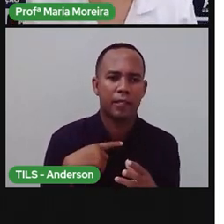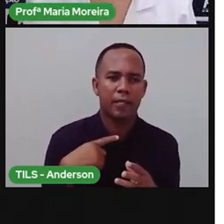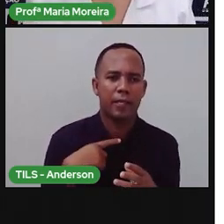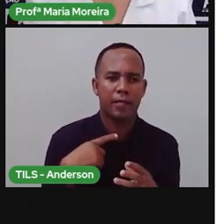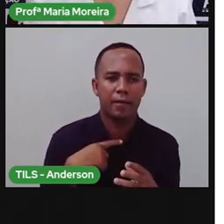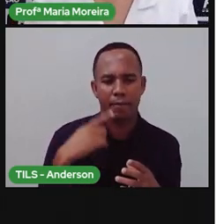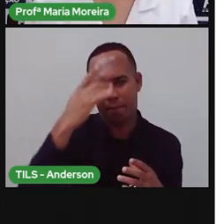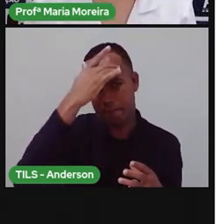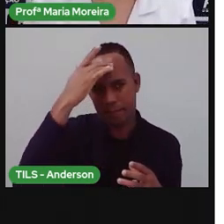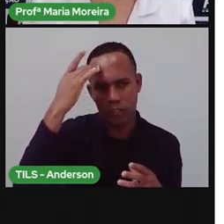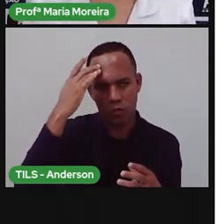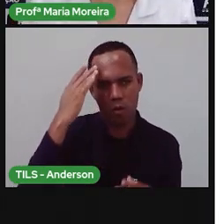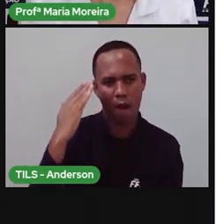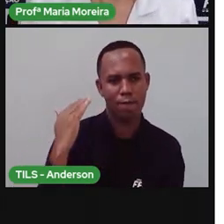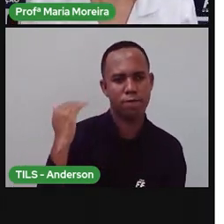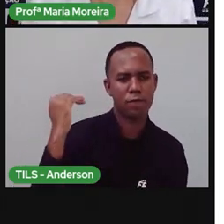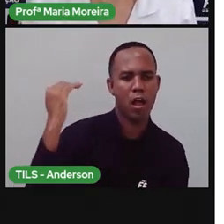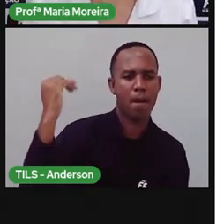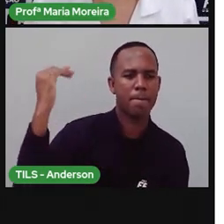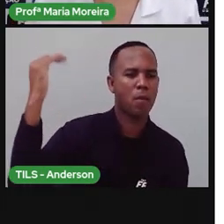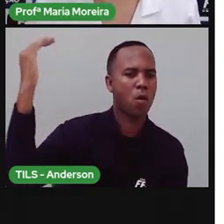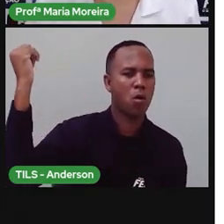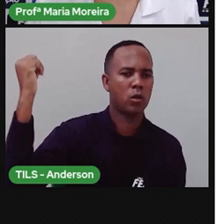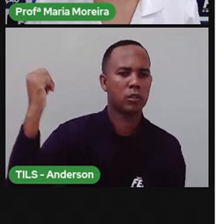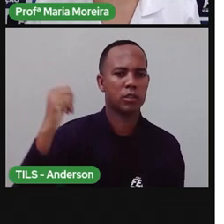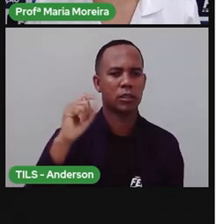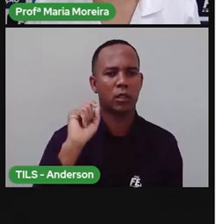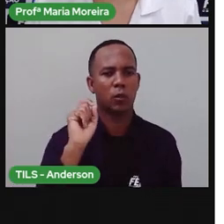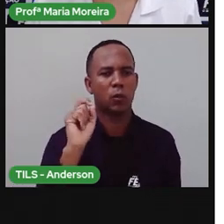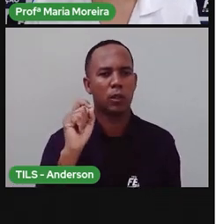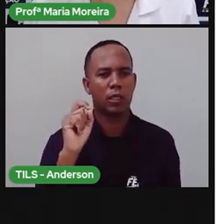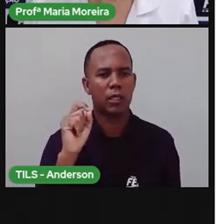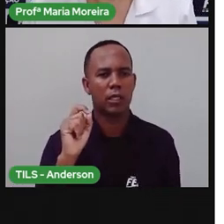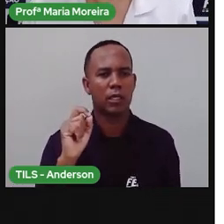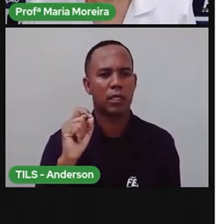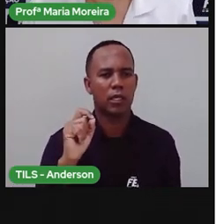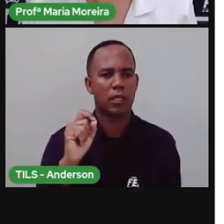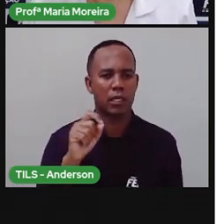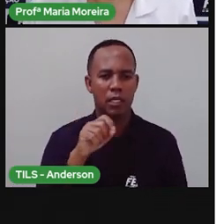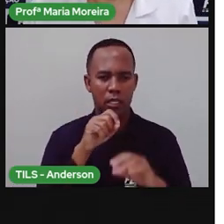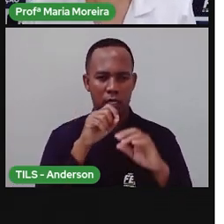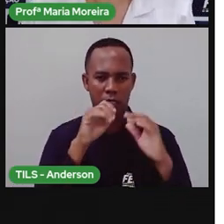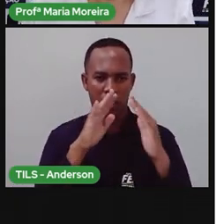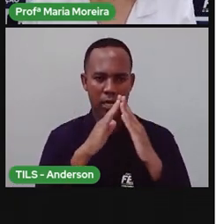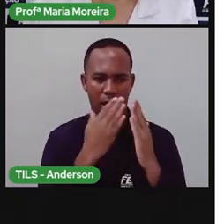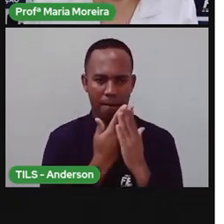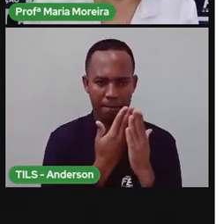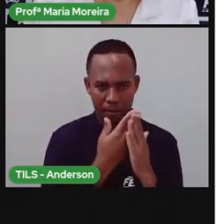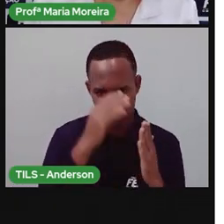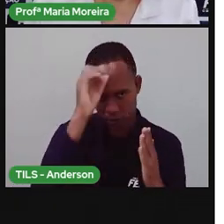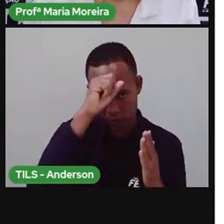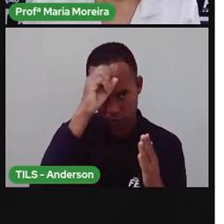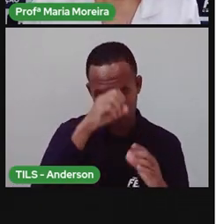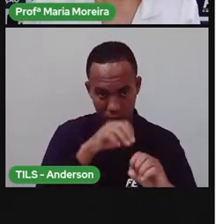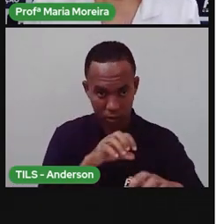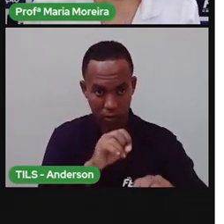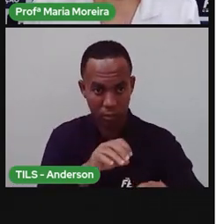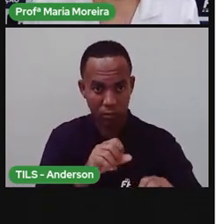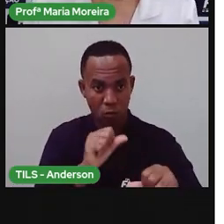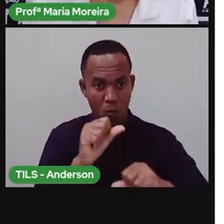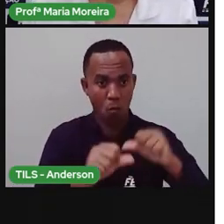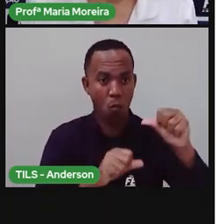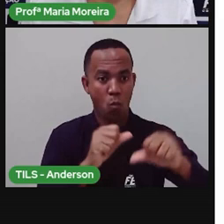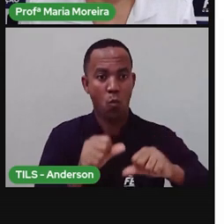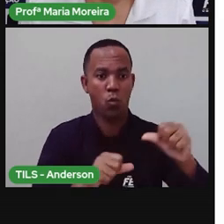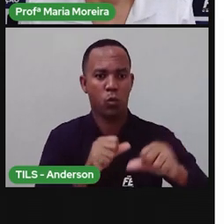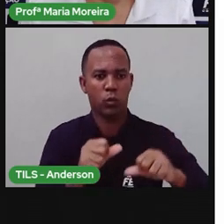na verdade, né? Um estudioso que diz o seguinte, que a educação é que muda o mundo. Então, assim, quando